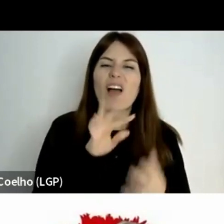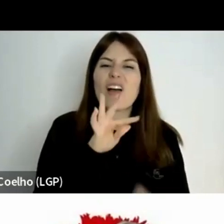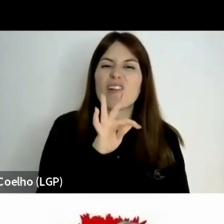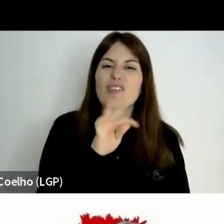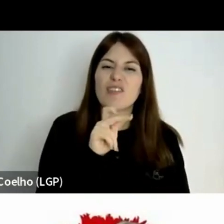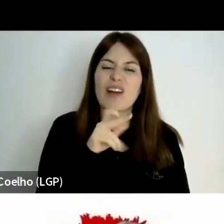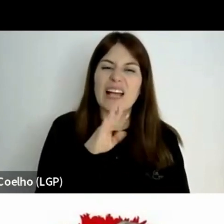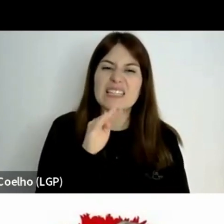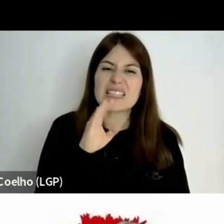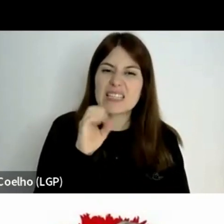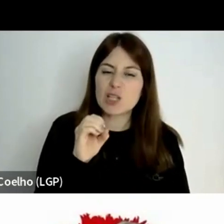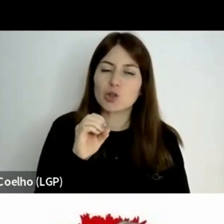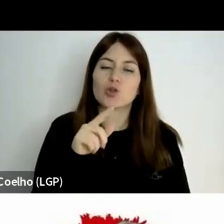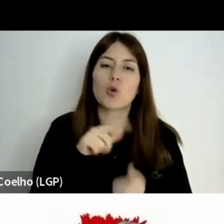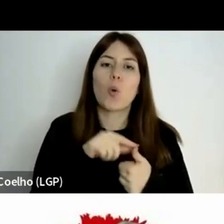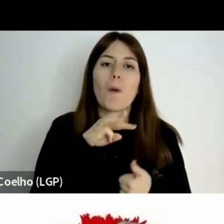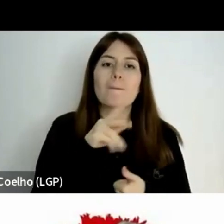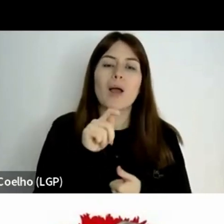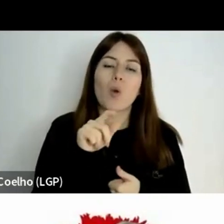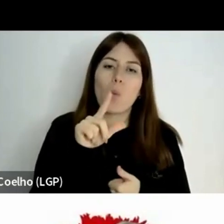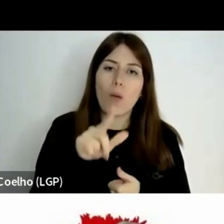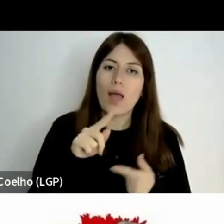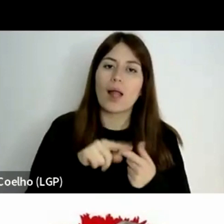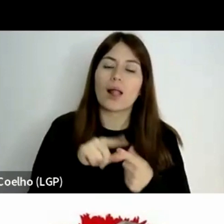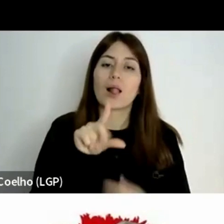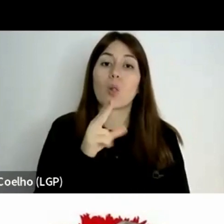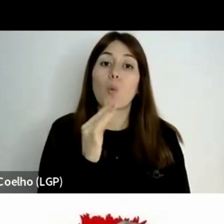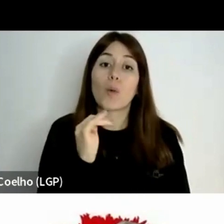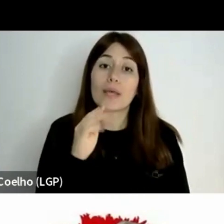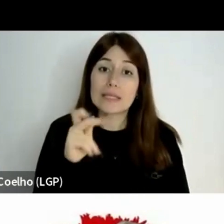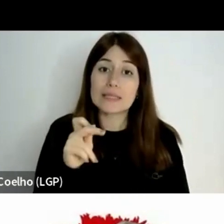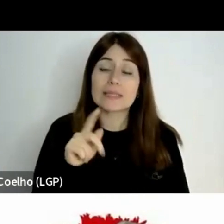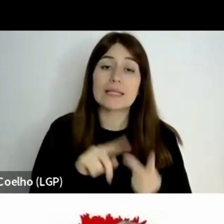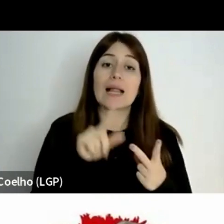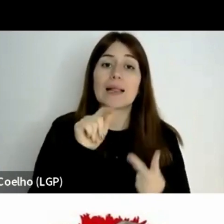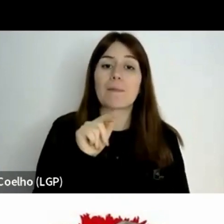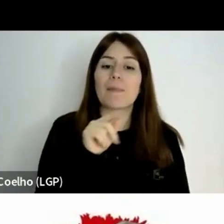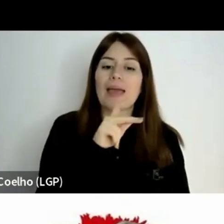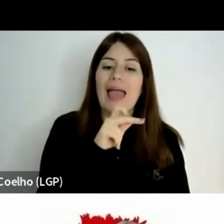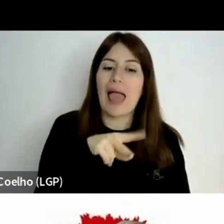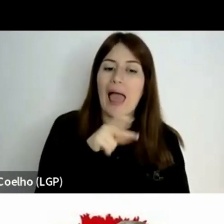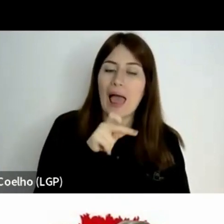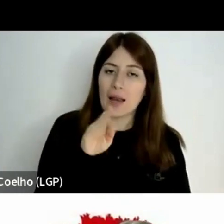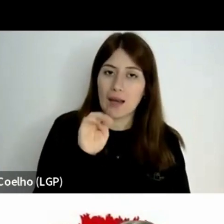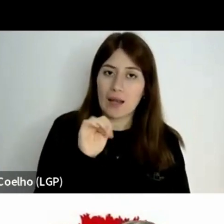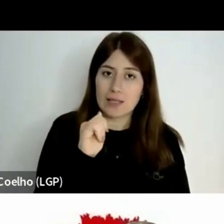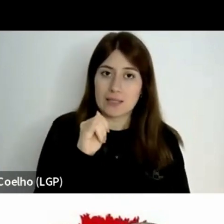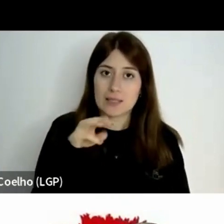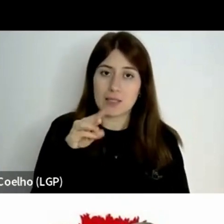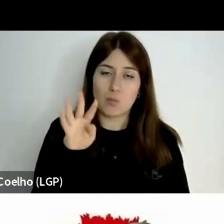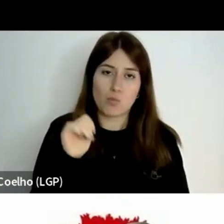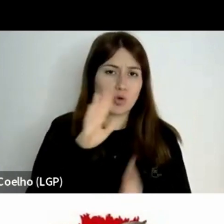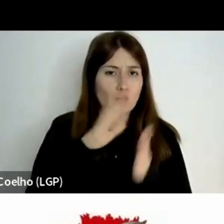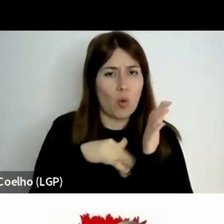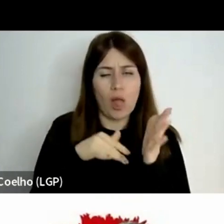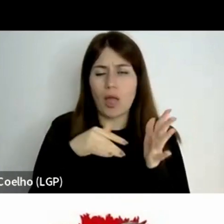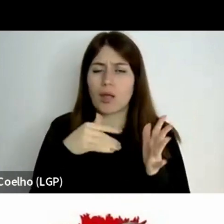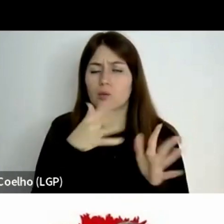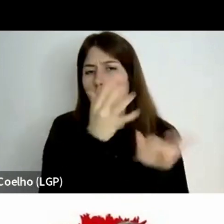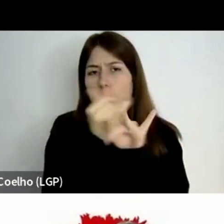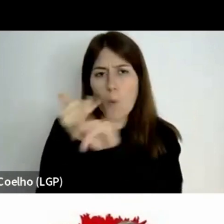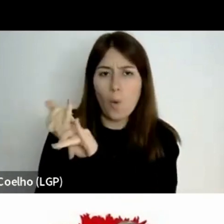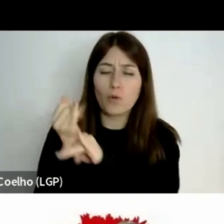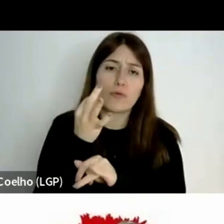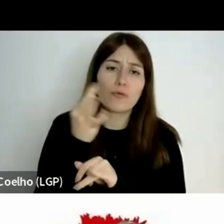Luísa e a Ana Simões, colegas, entre outros, que estiveram